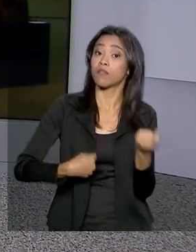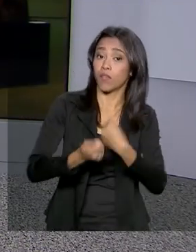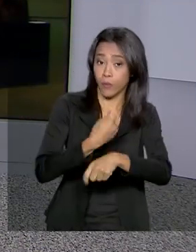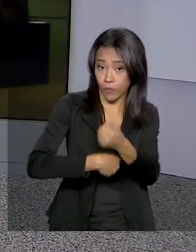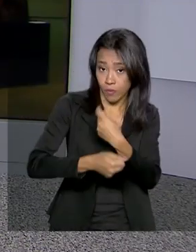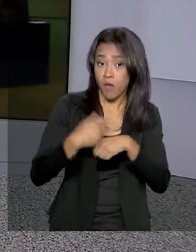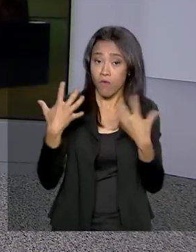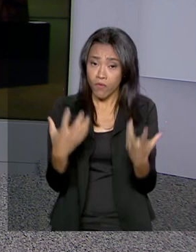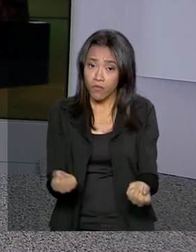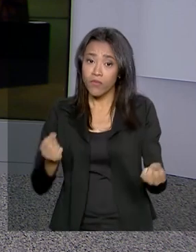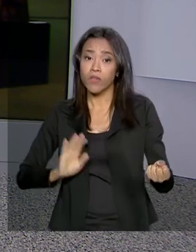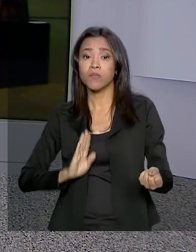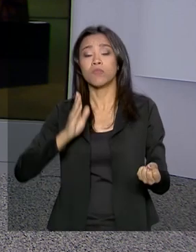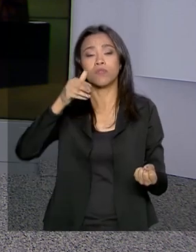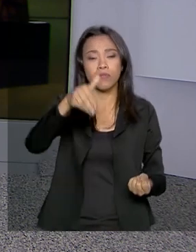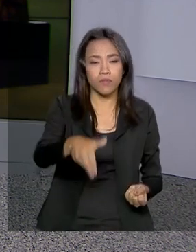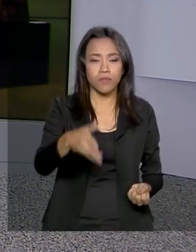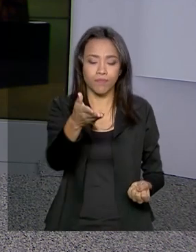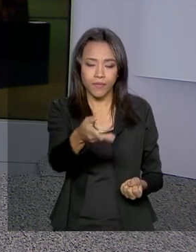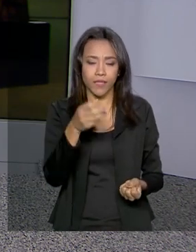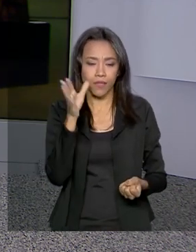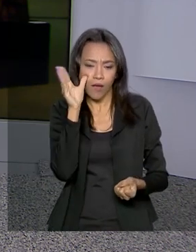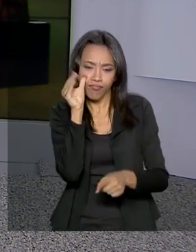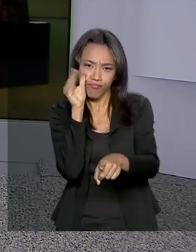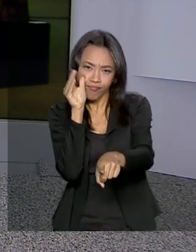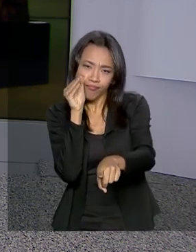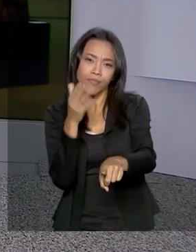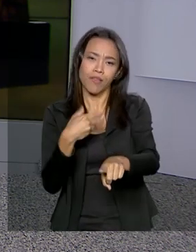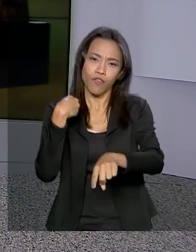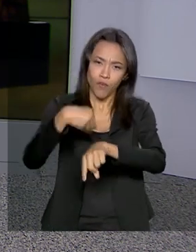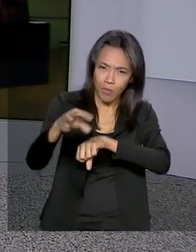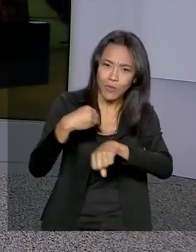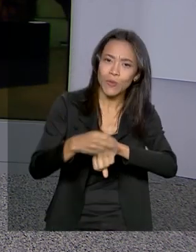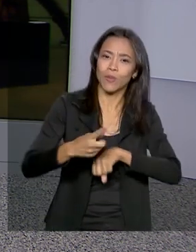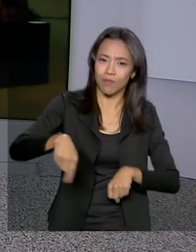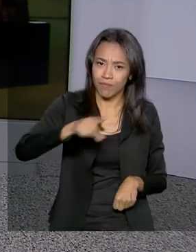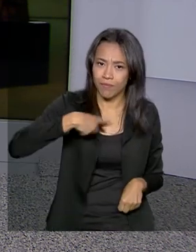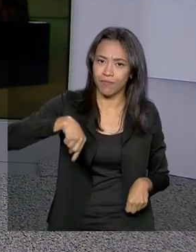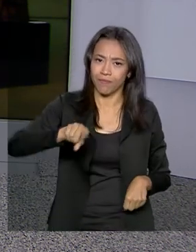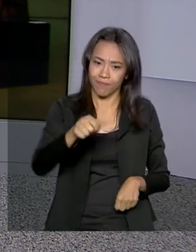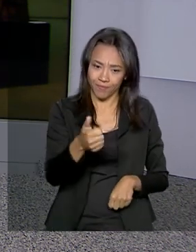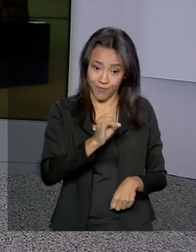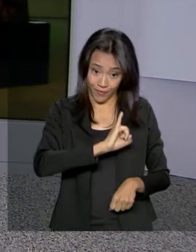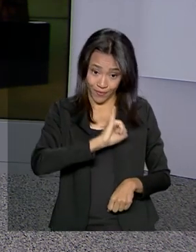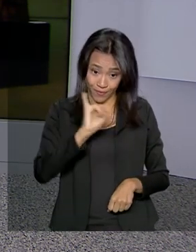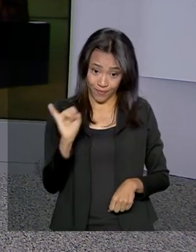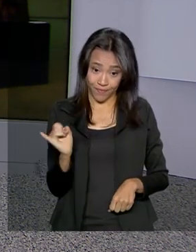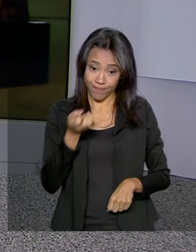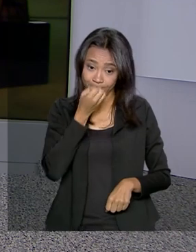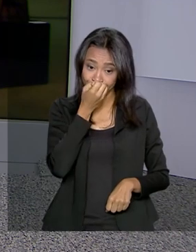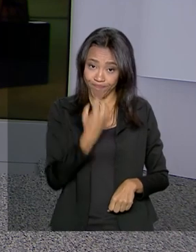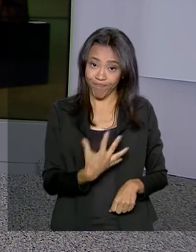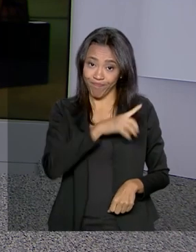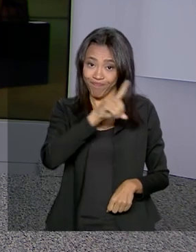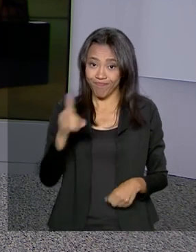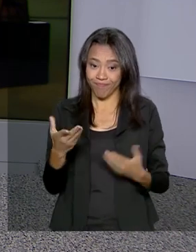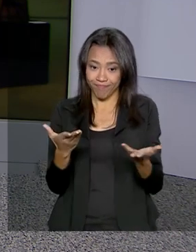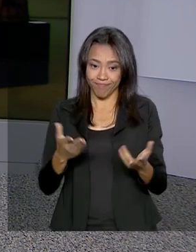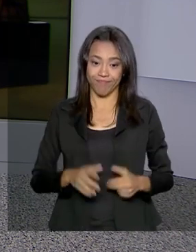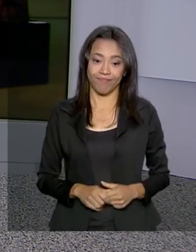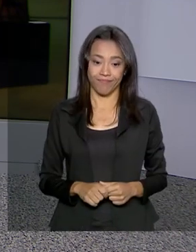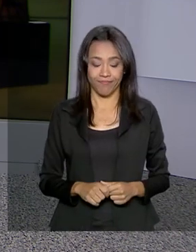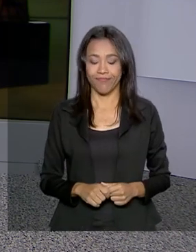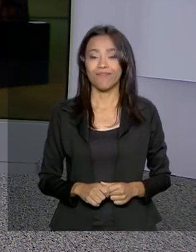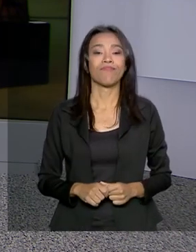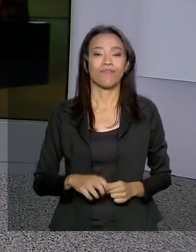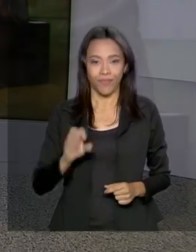porque o repórter Glauco de Queiroz acompanha esse assunto de lá, traz as informações para a gente. Olá Glauco, bom dia para você. Olá,